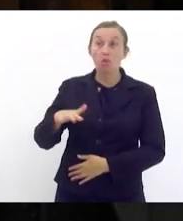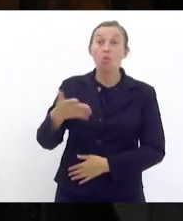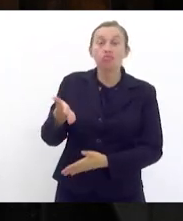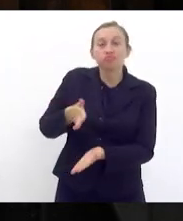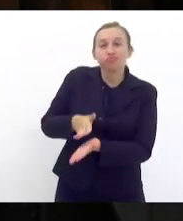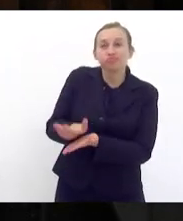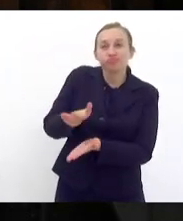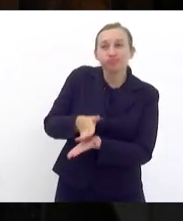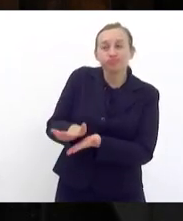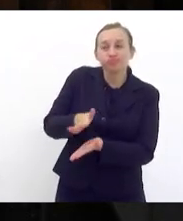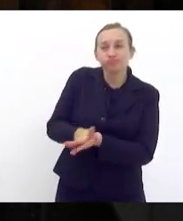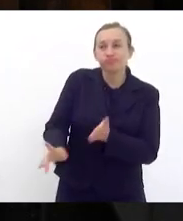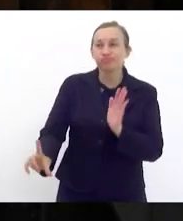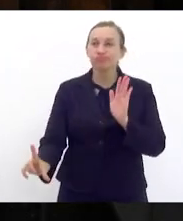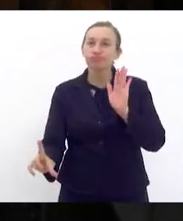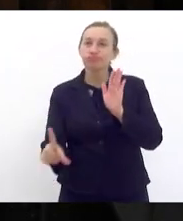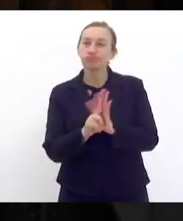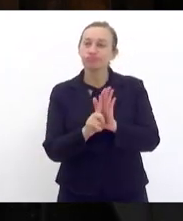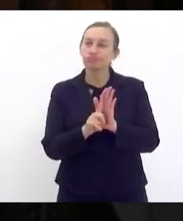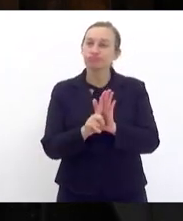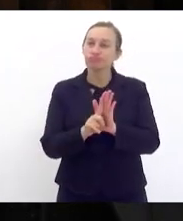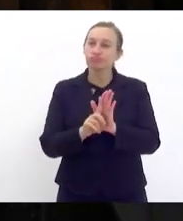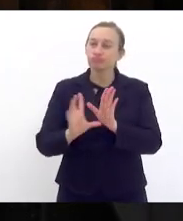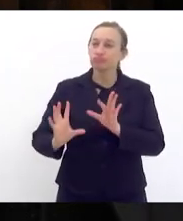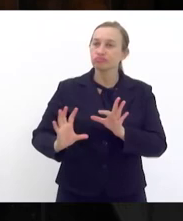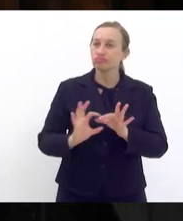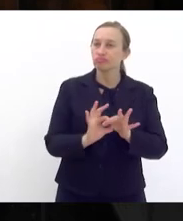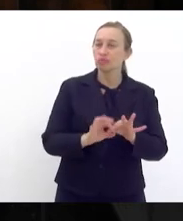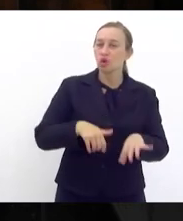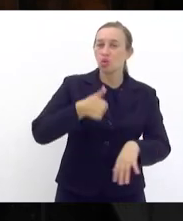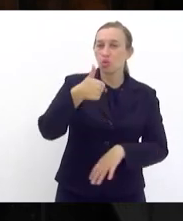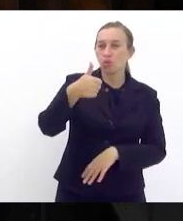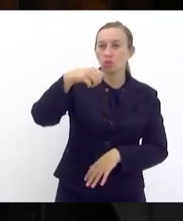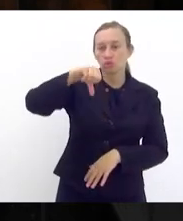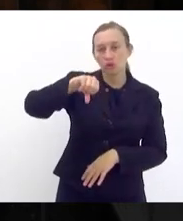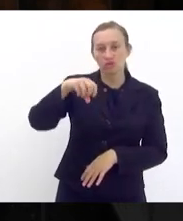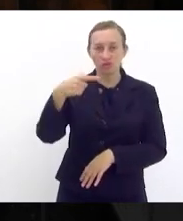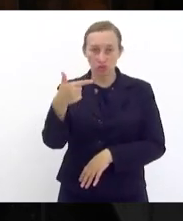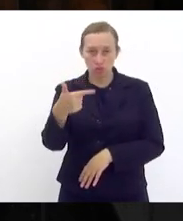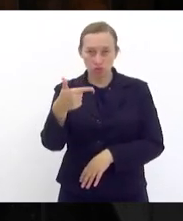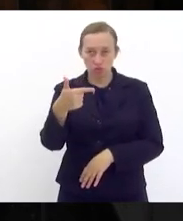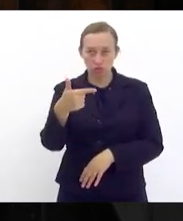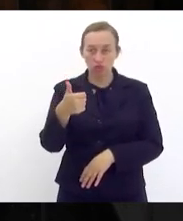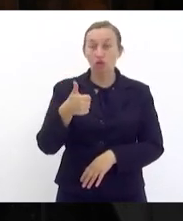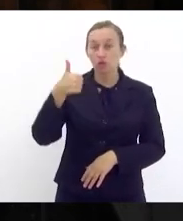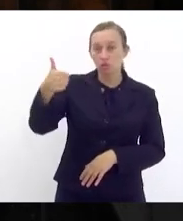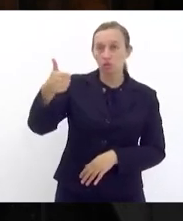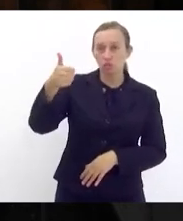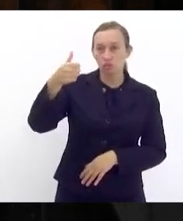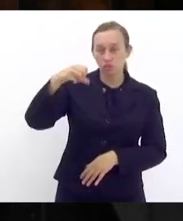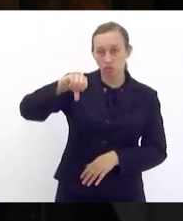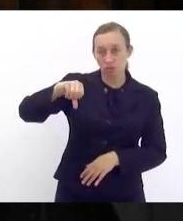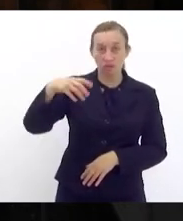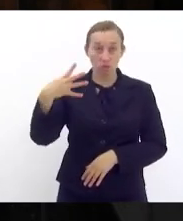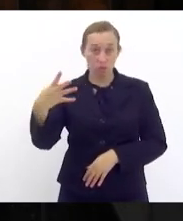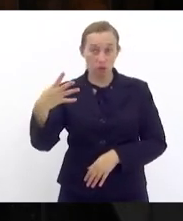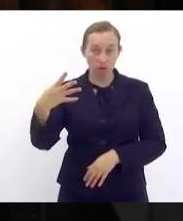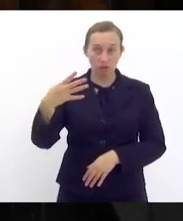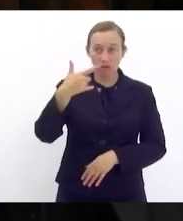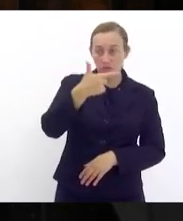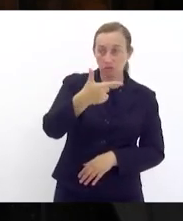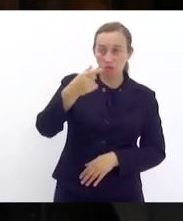as leis complementares 192 e 194 de